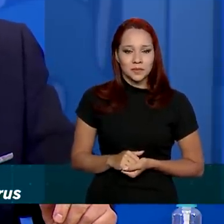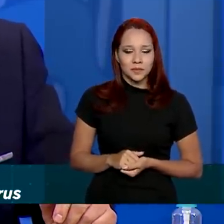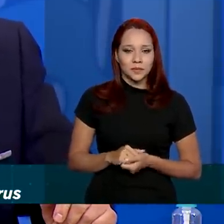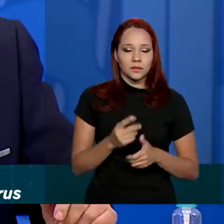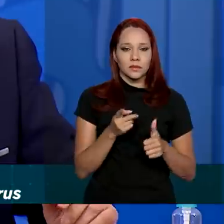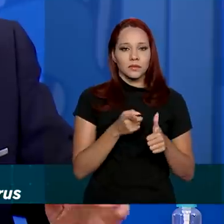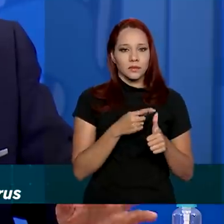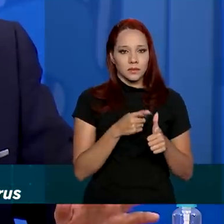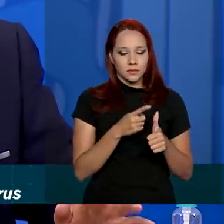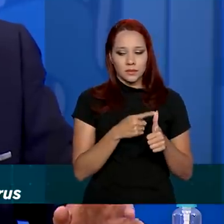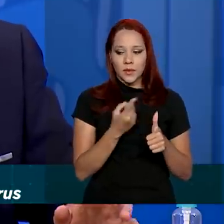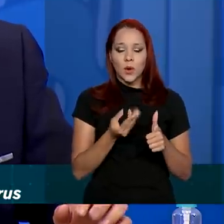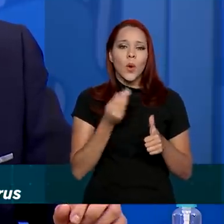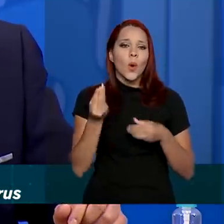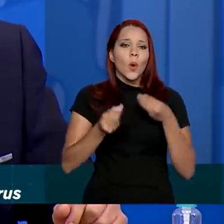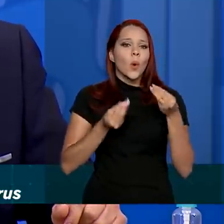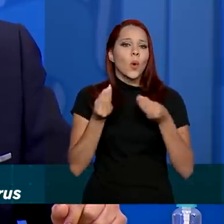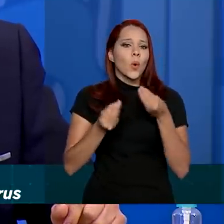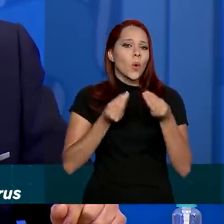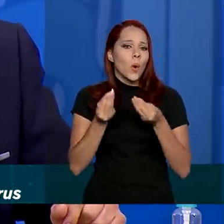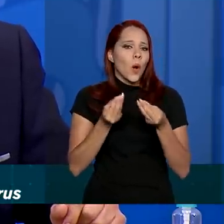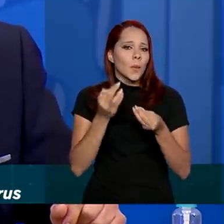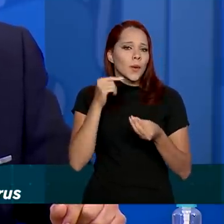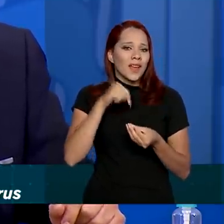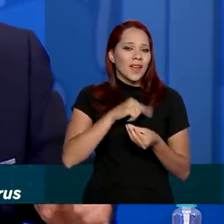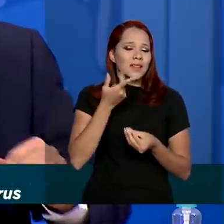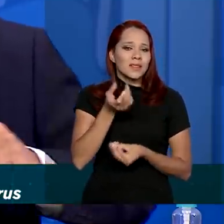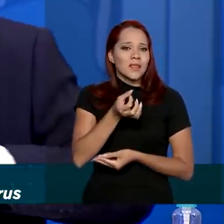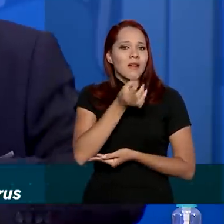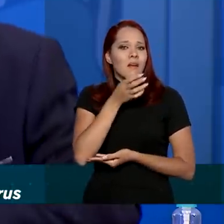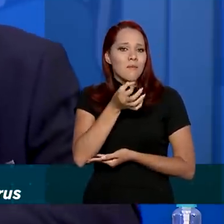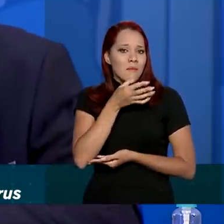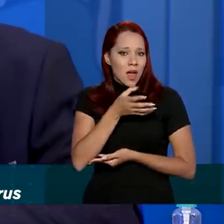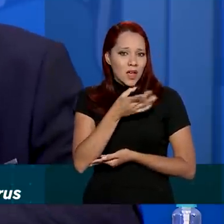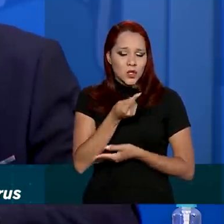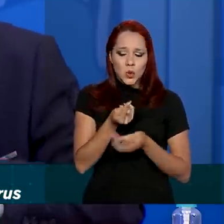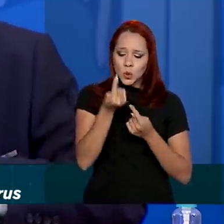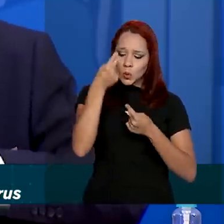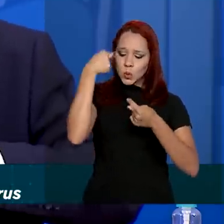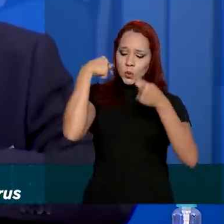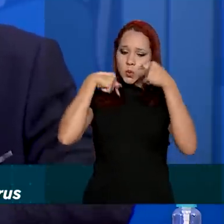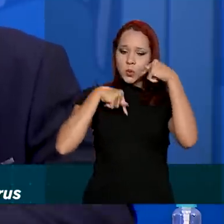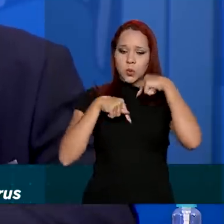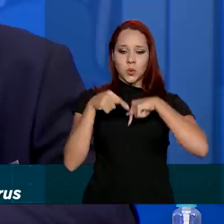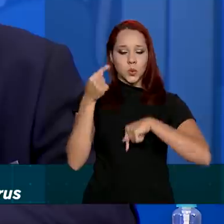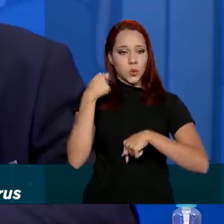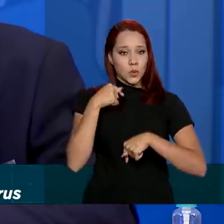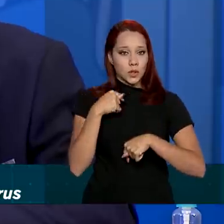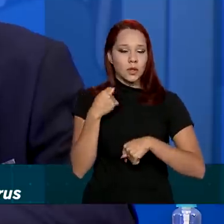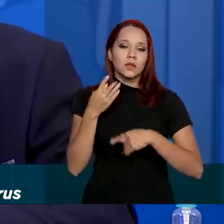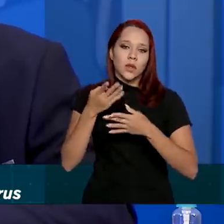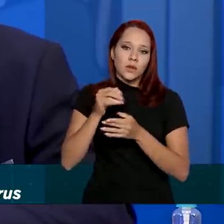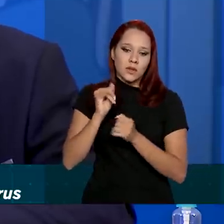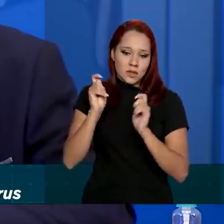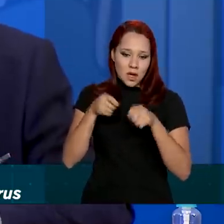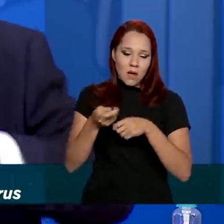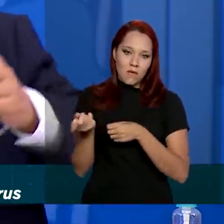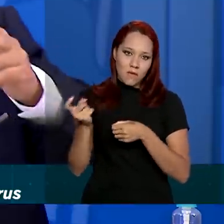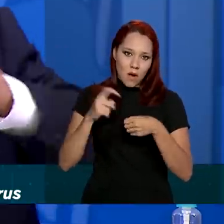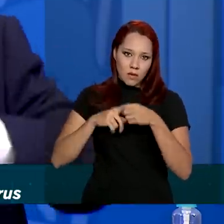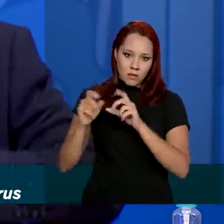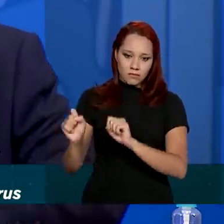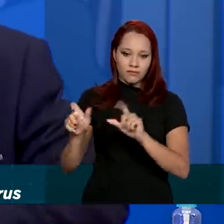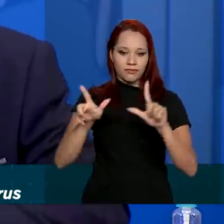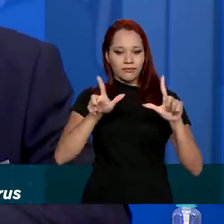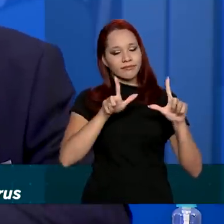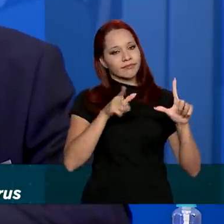Primeiro, como age esse tipo de medicamento, se puder voltar na apresentação,